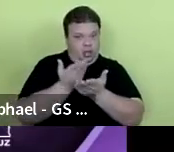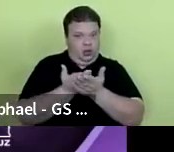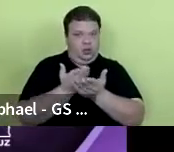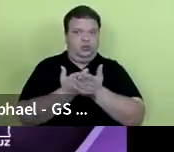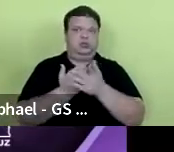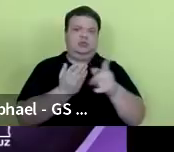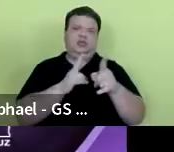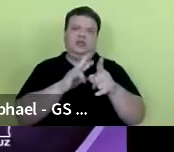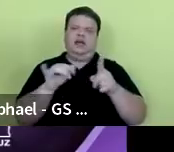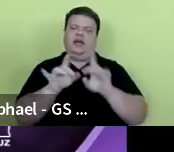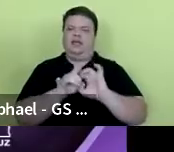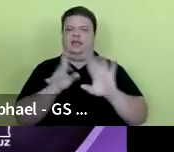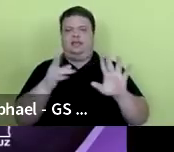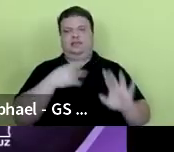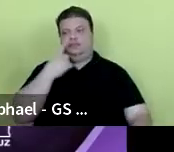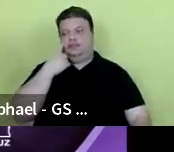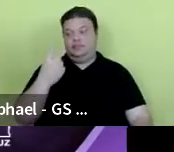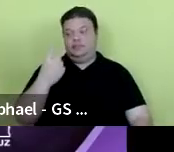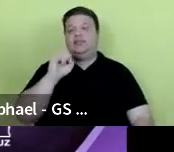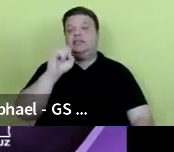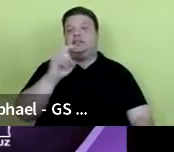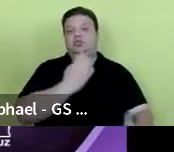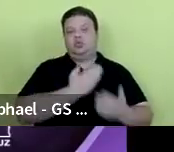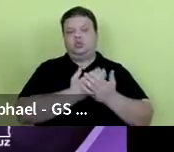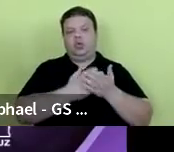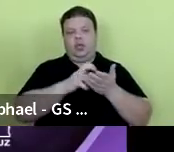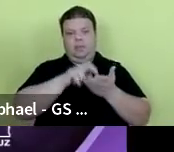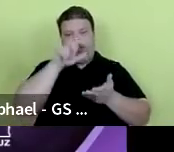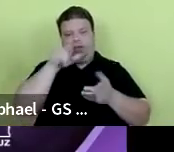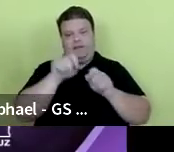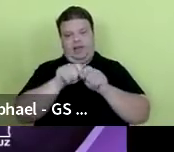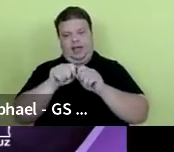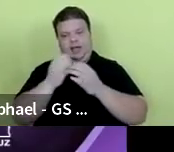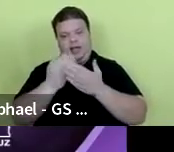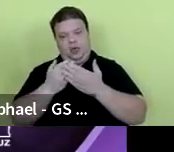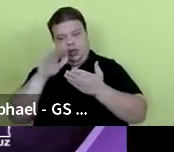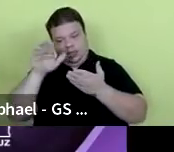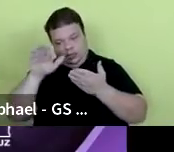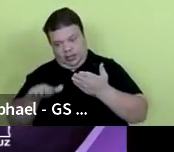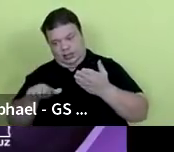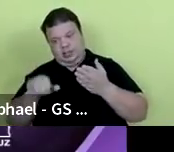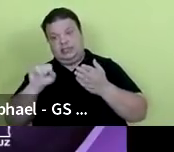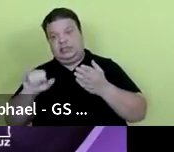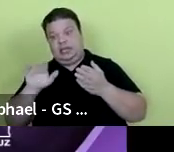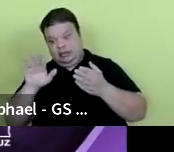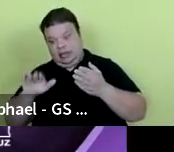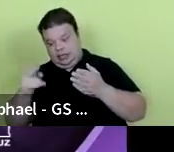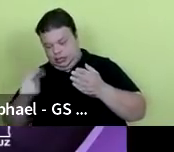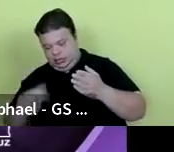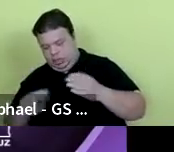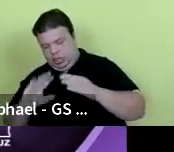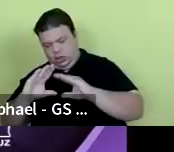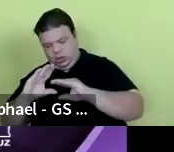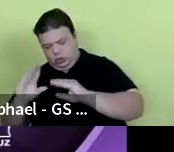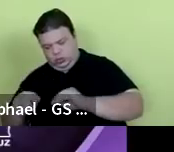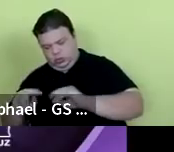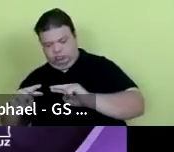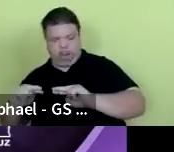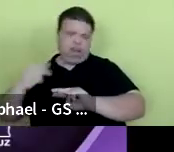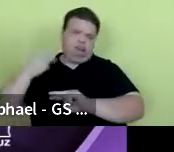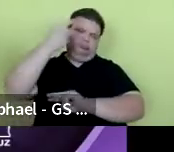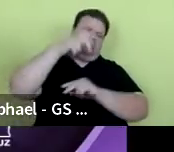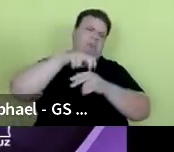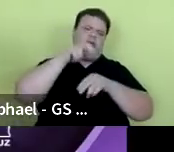vão ficar disponíveis, quem estuda de manhã faz a aula à tarde, quem estuda à tarde faz à noite, quem faz à noite pode ver a aula de manhã,